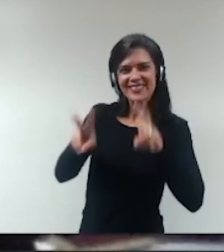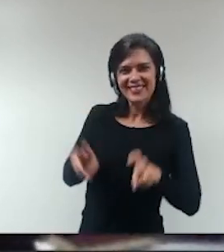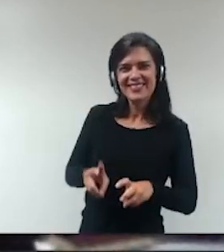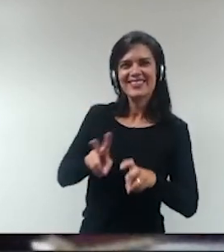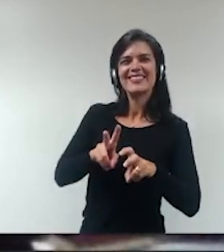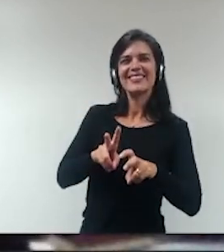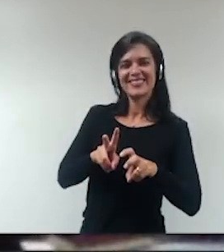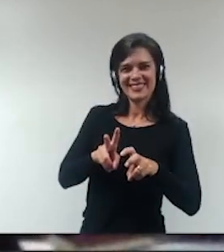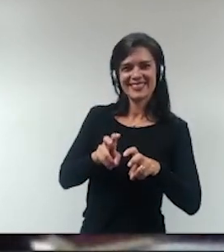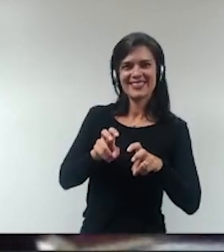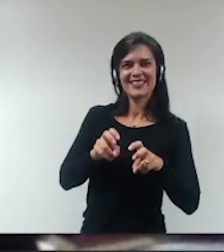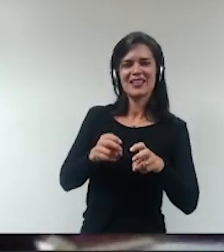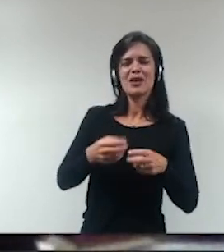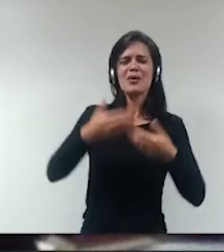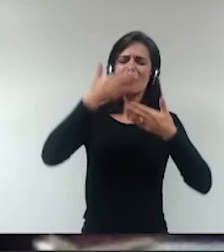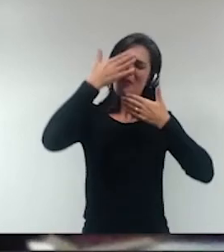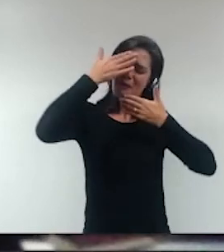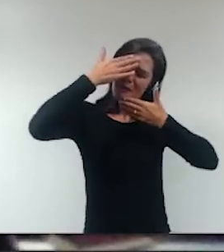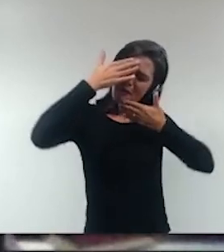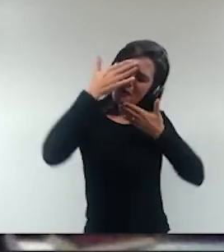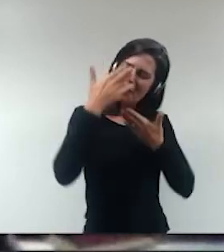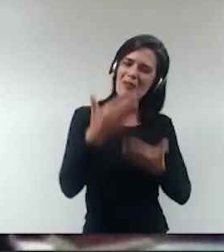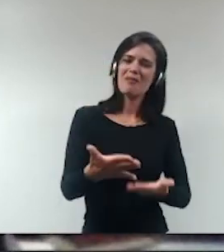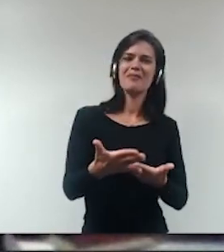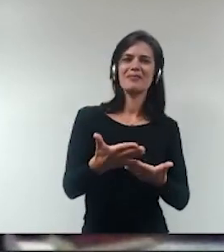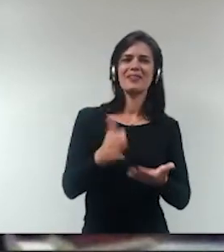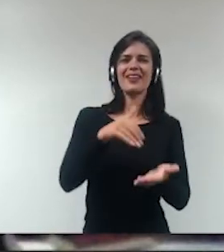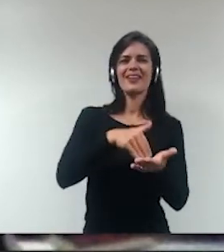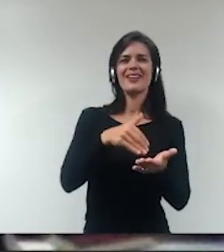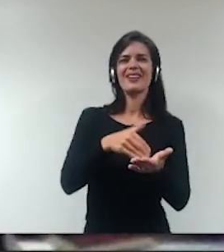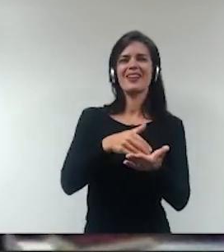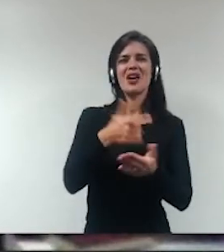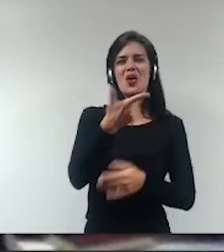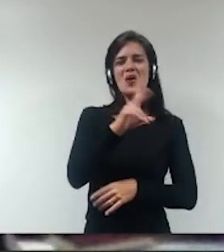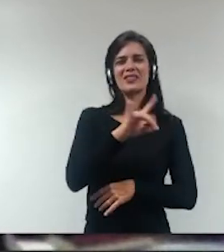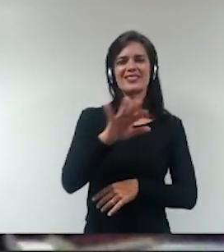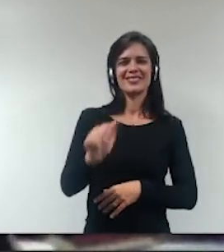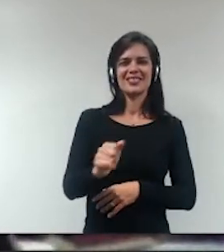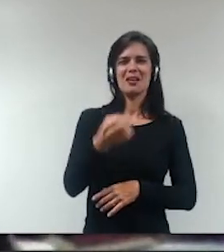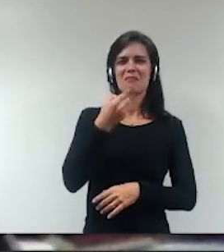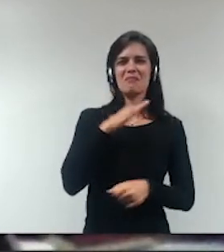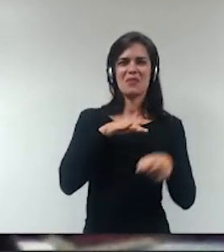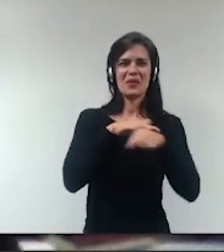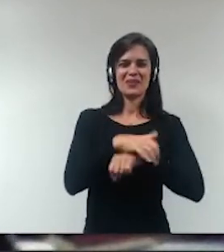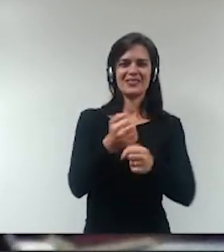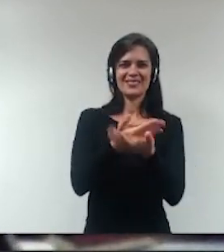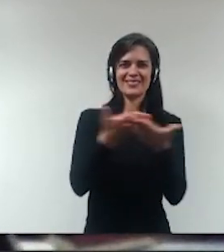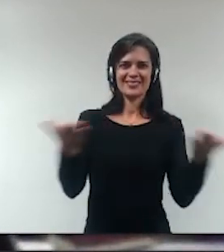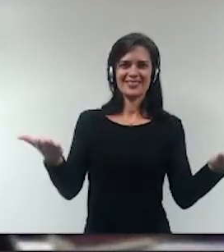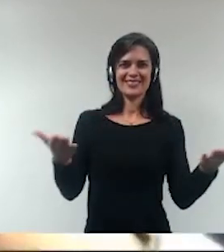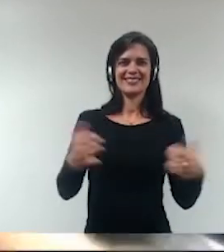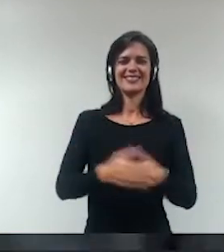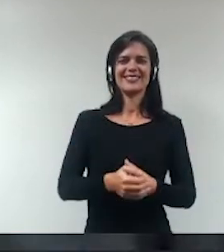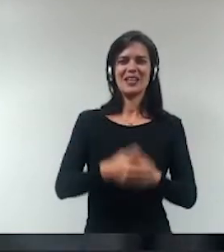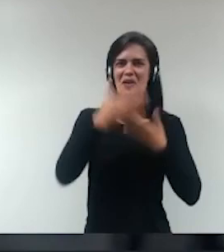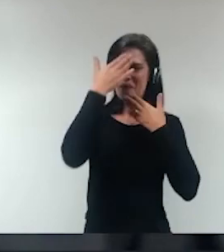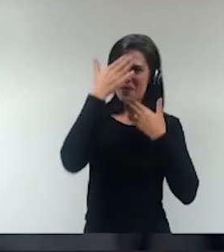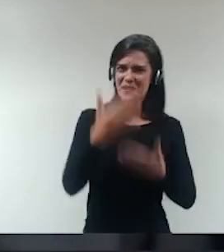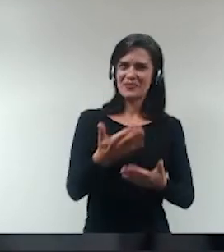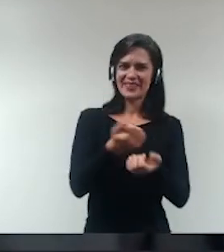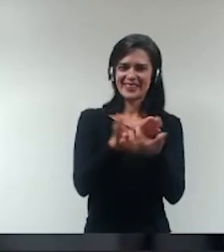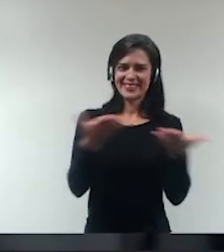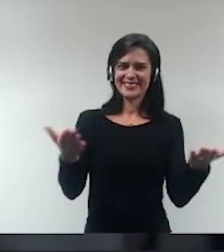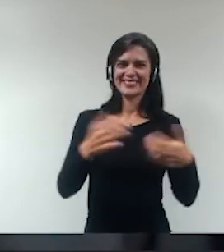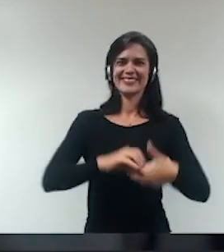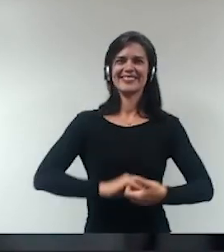acompanhar mais muitíssimo obrigado até uma próxima oportunidade tá bom boa noite para todos boa noite muito obrigado a todos